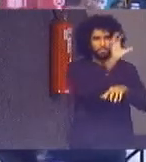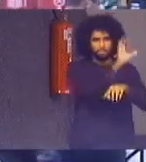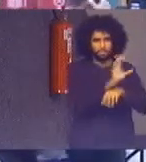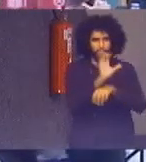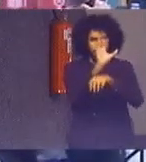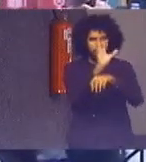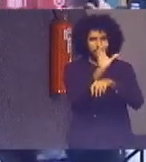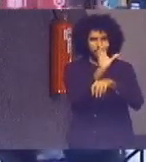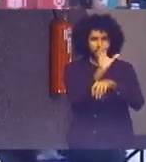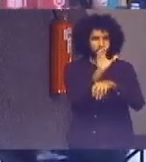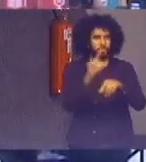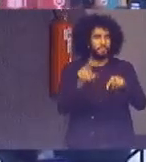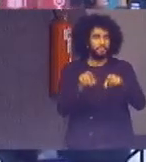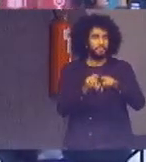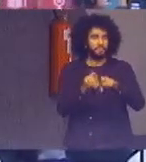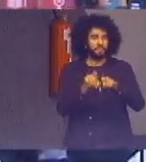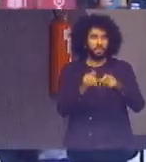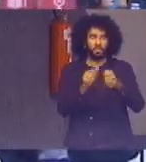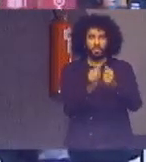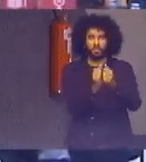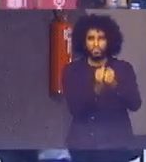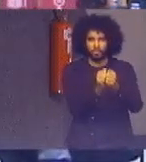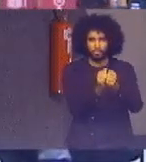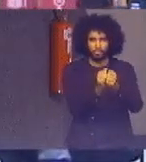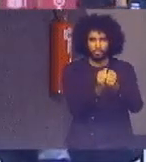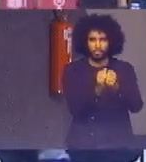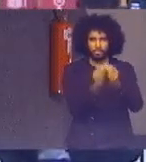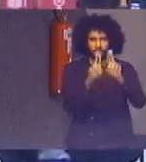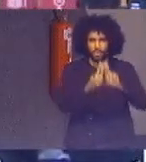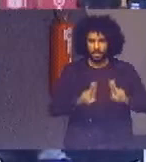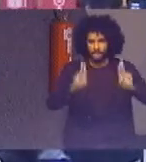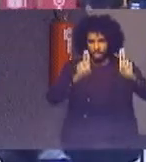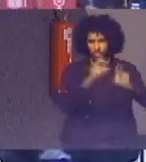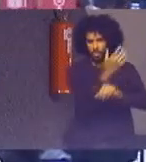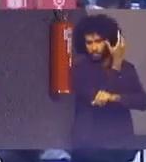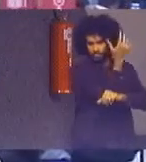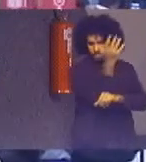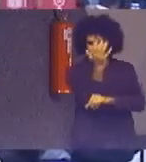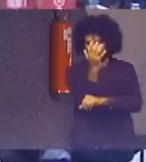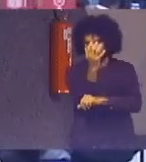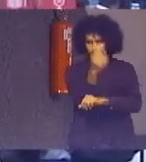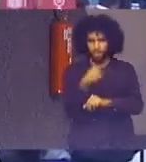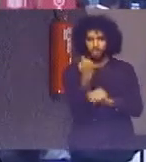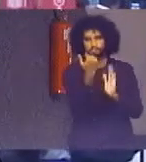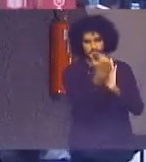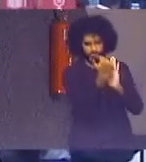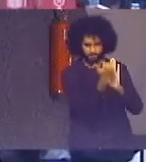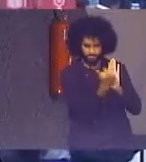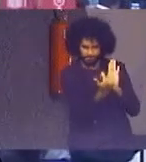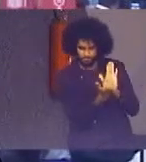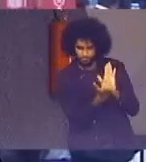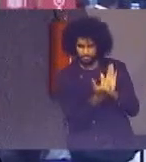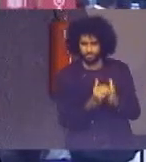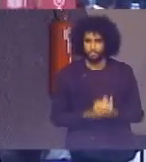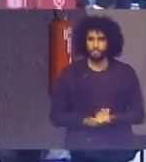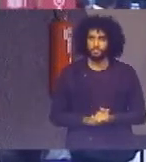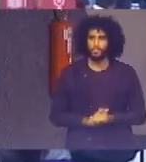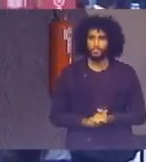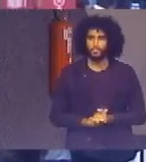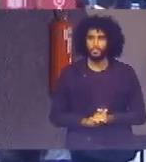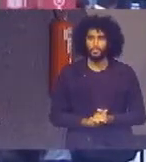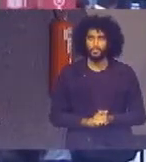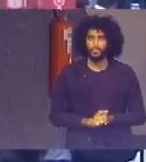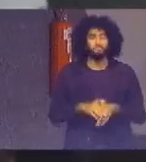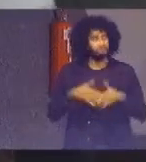nas instâncias deliberativas da ONU Meio Ambiente na nossa agenda. Então, além disso,